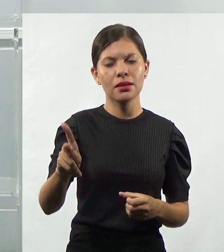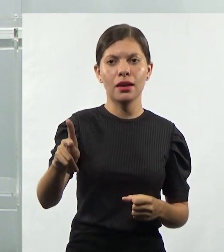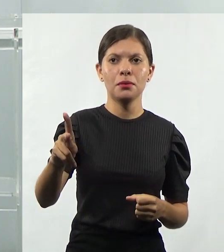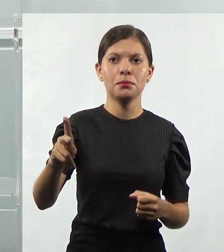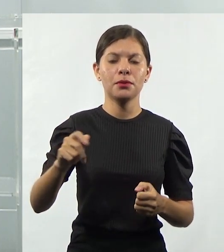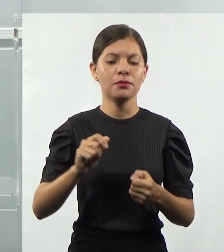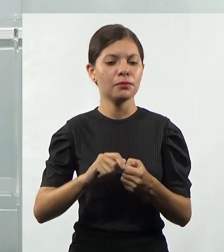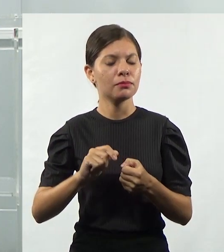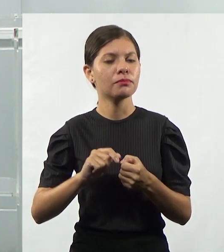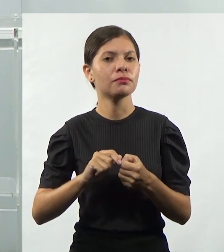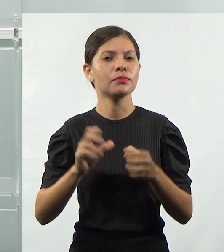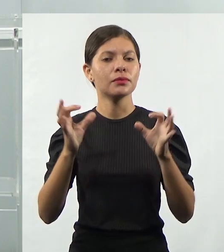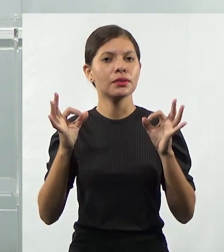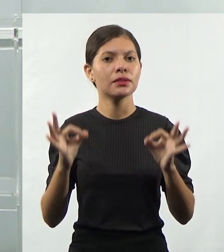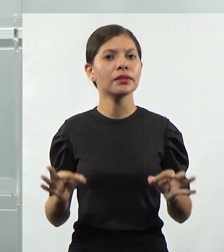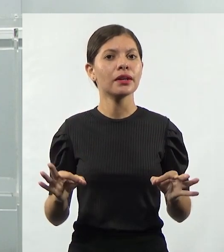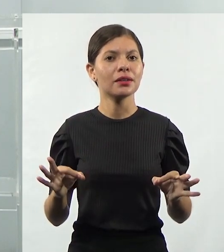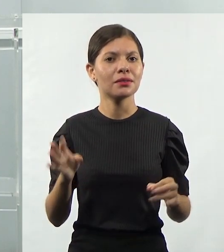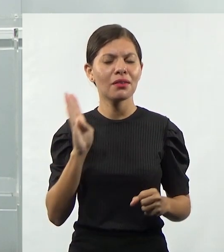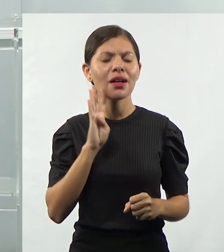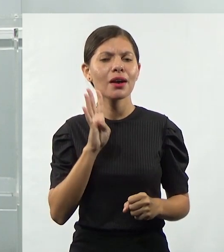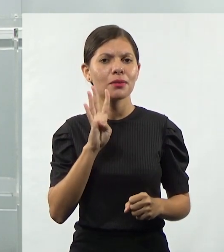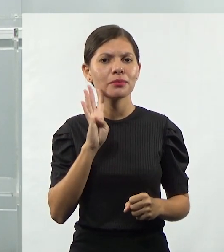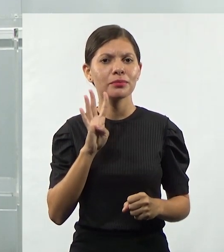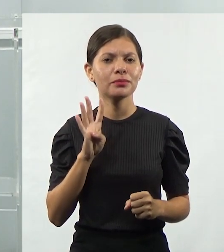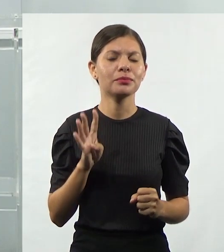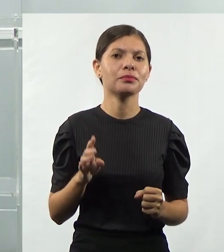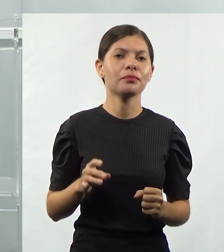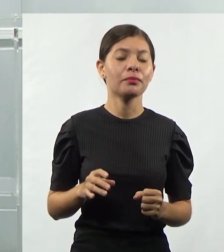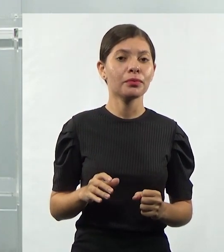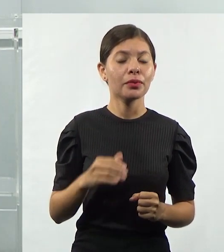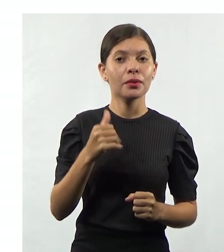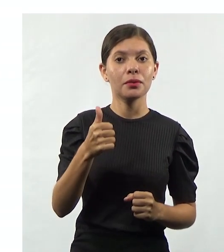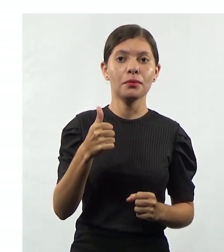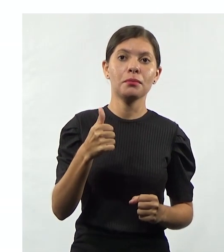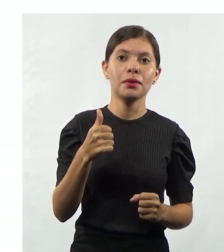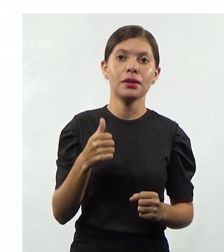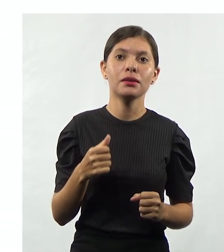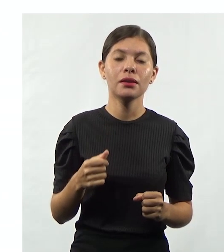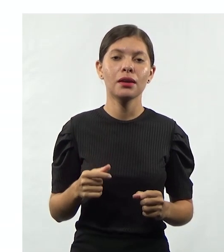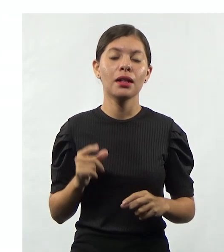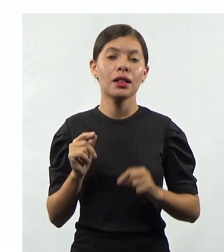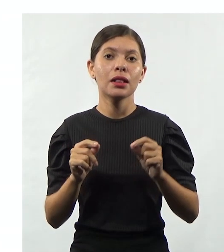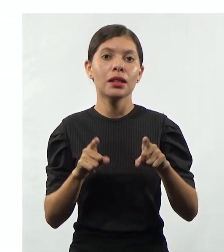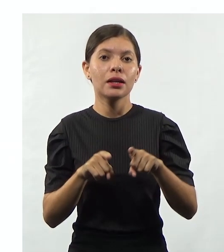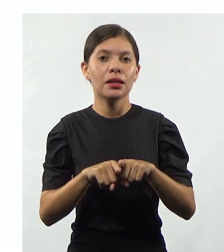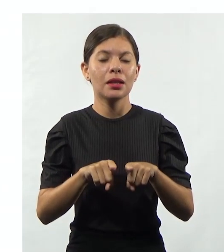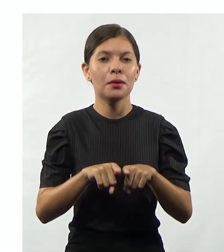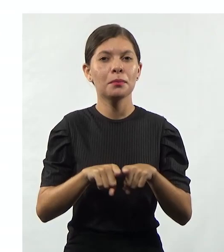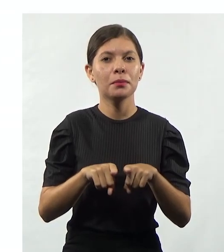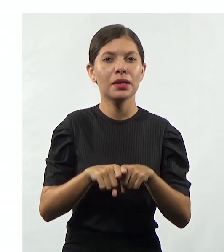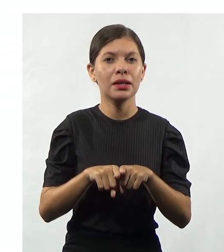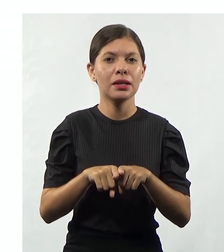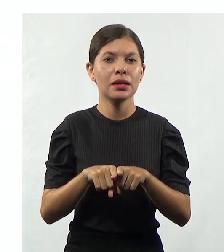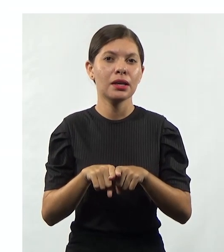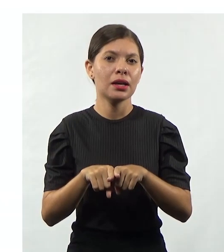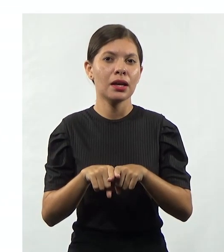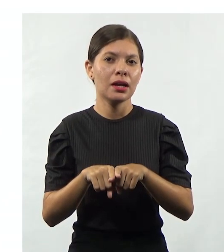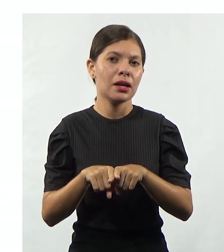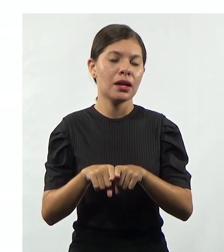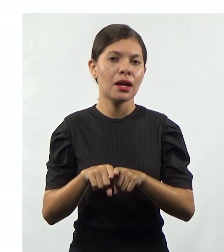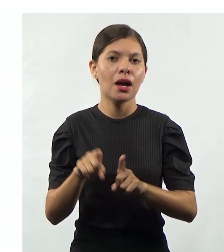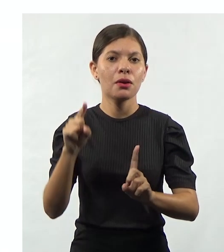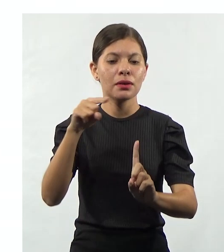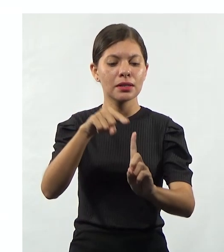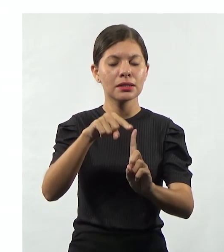que são as pessoas, né? Bacana isso, né? Muito bem. Uma outra questão. Aponta a direção